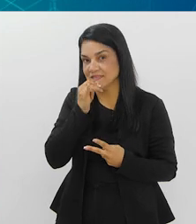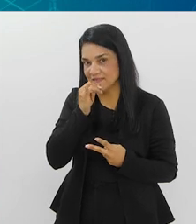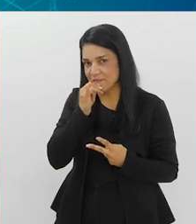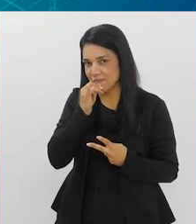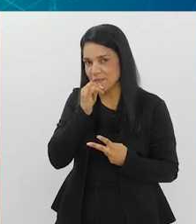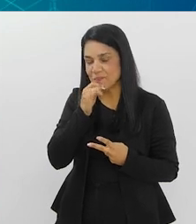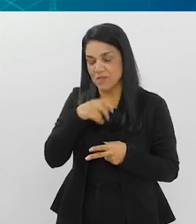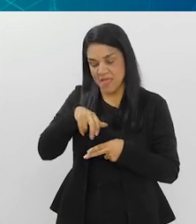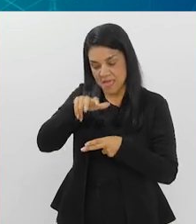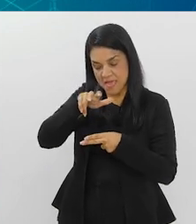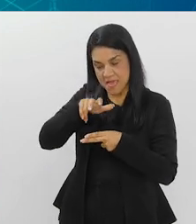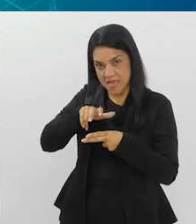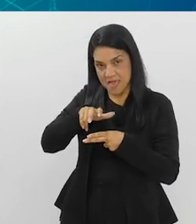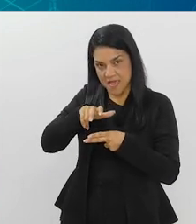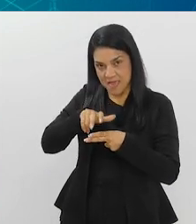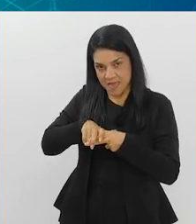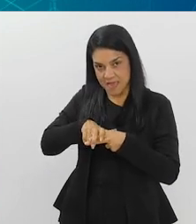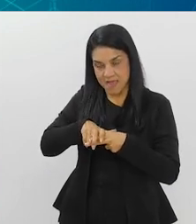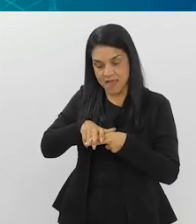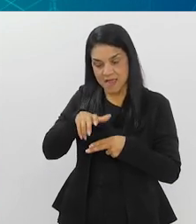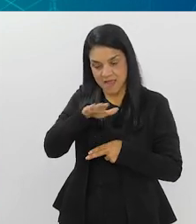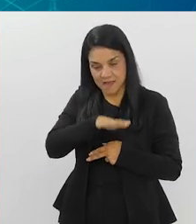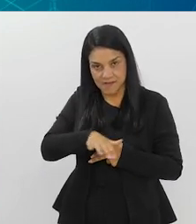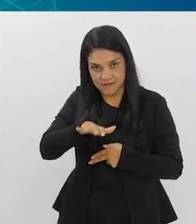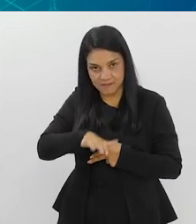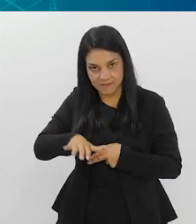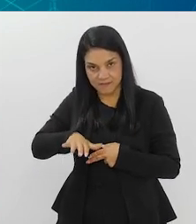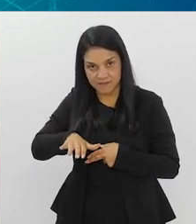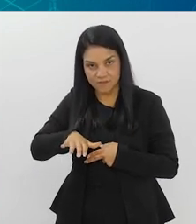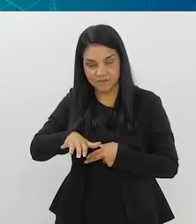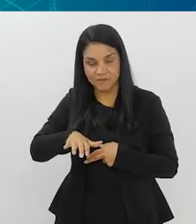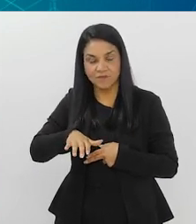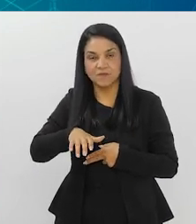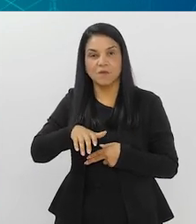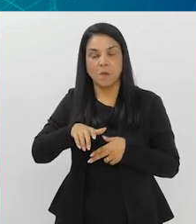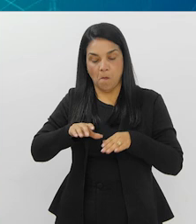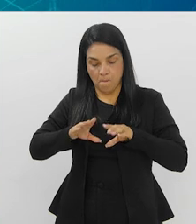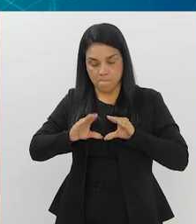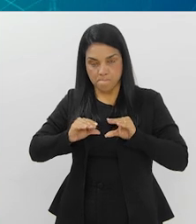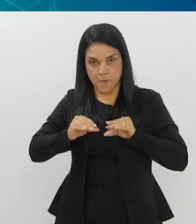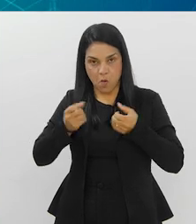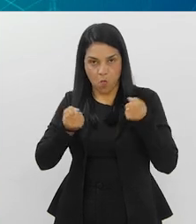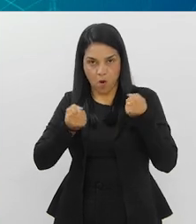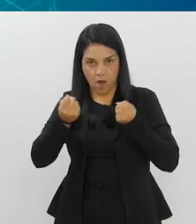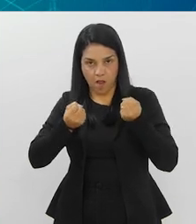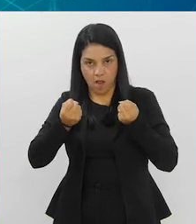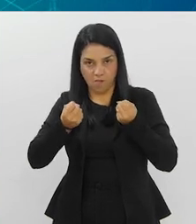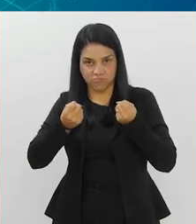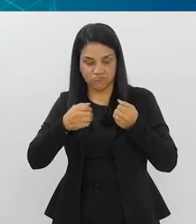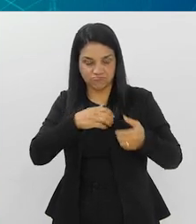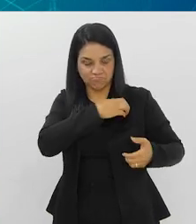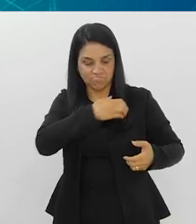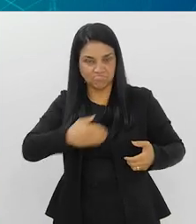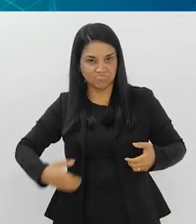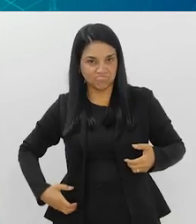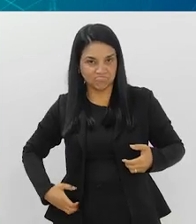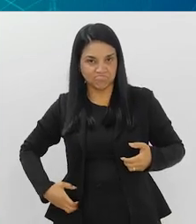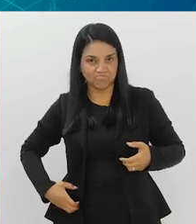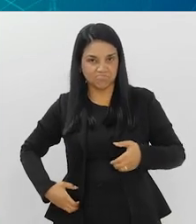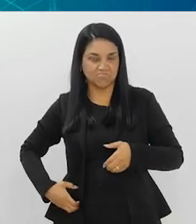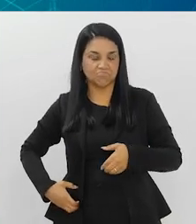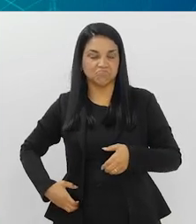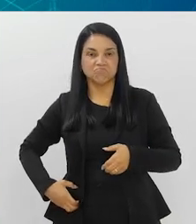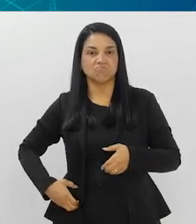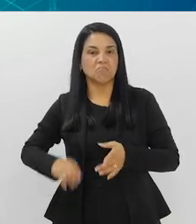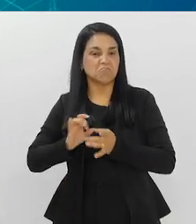botou uma criança pequena, sem cinto de segurança, no banco de trás? Porque é só daqui